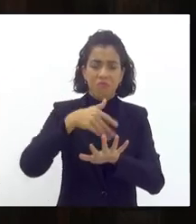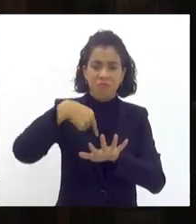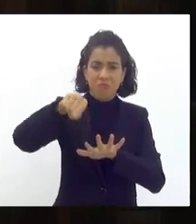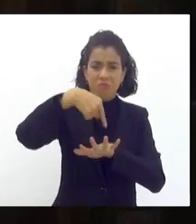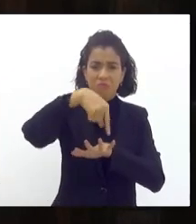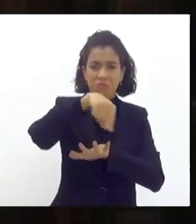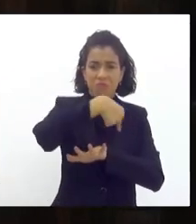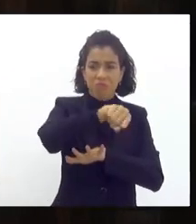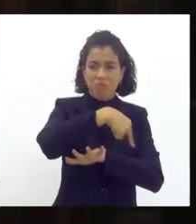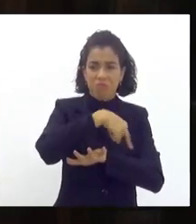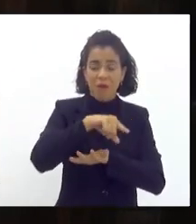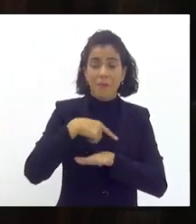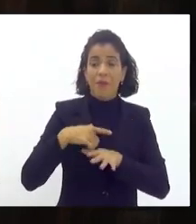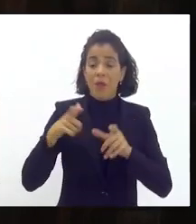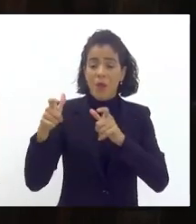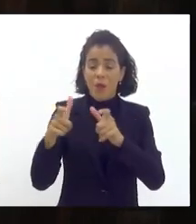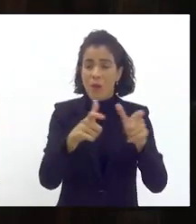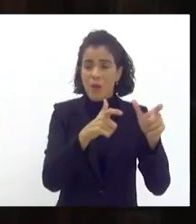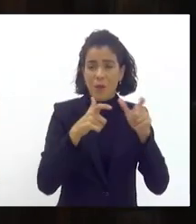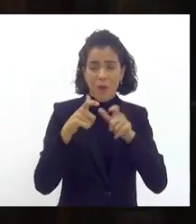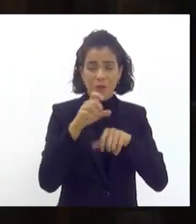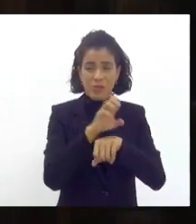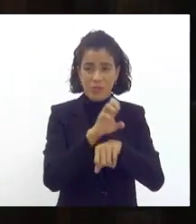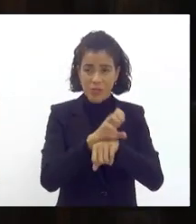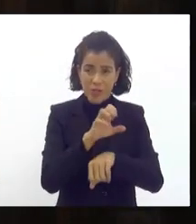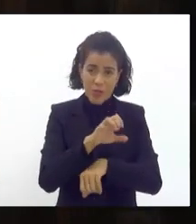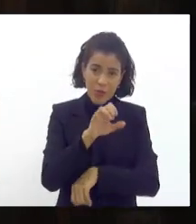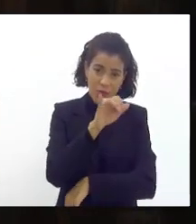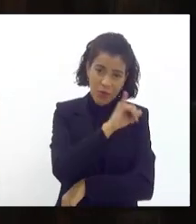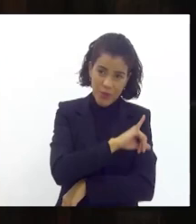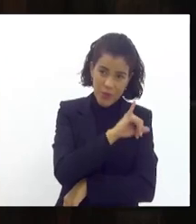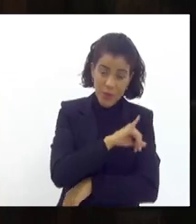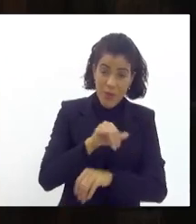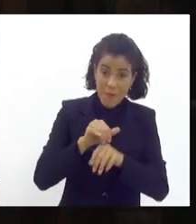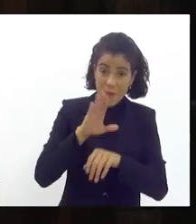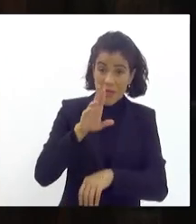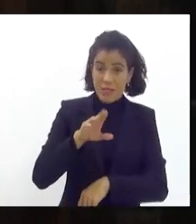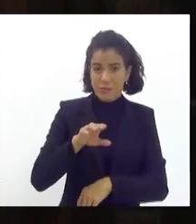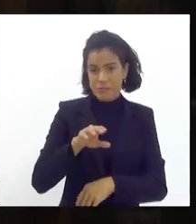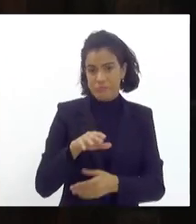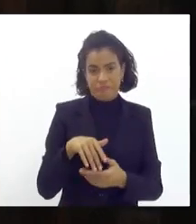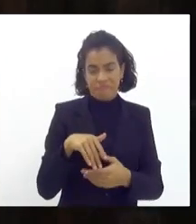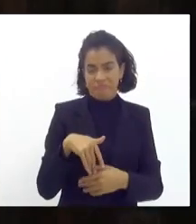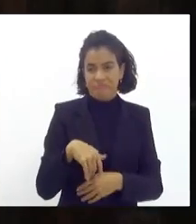território do Rio de Janeiro e mais cinco municípios isso é